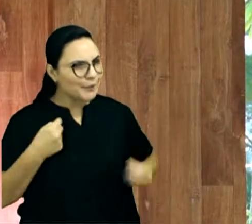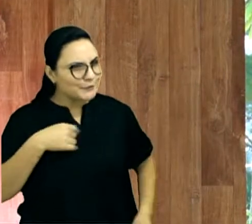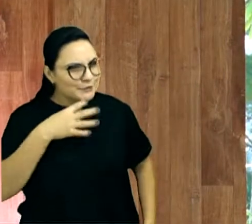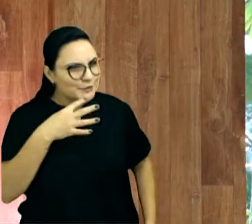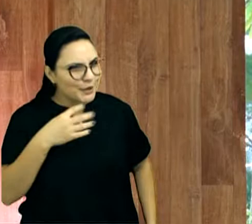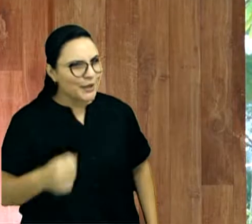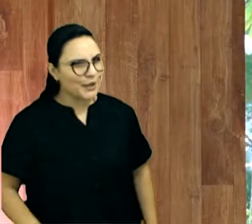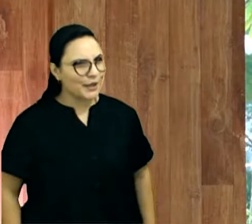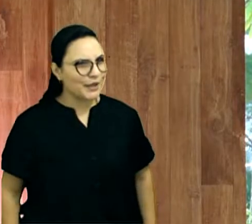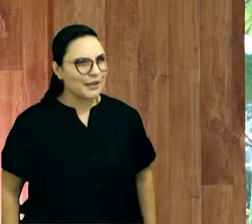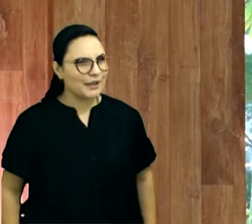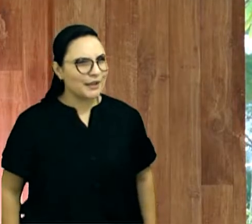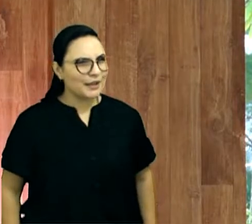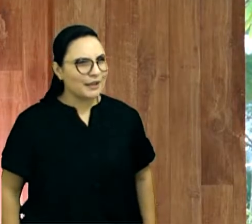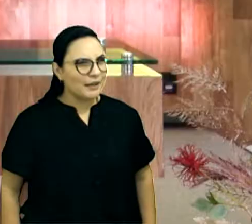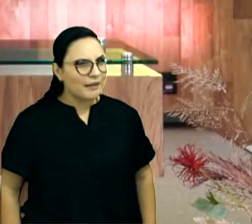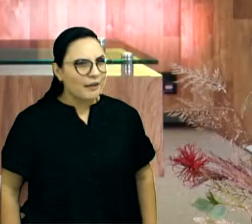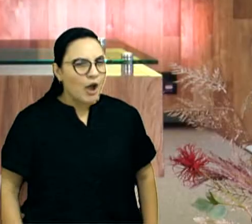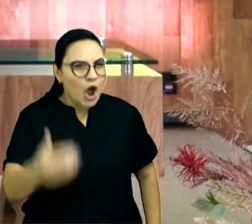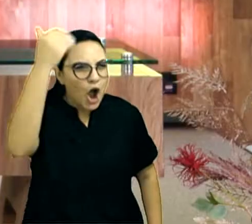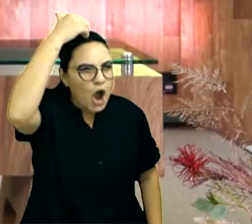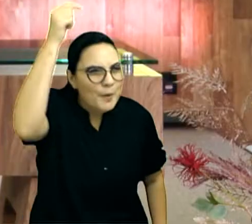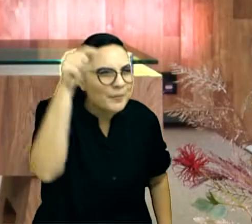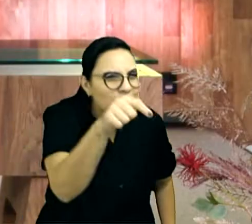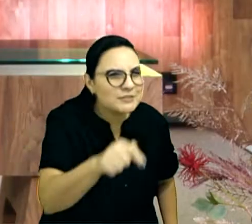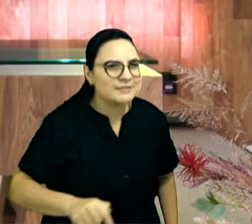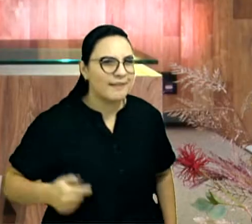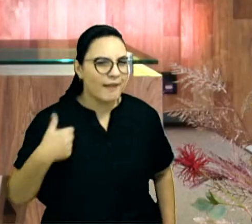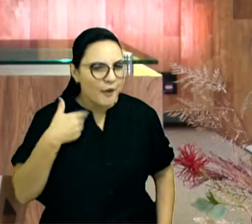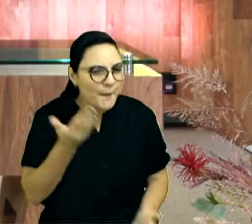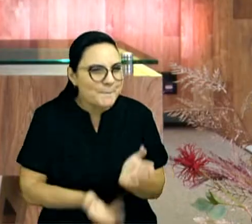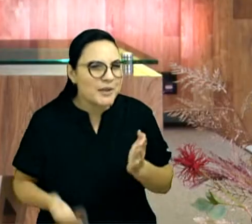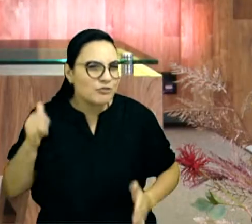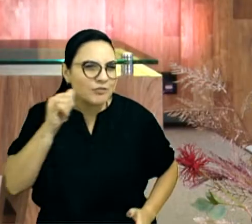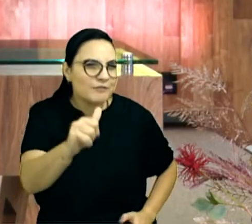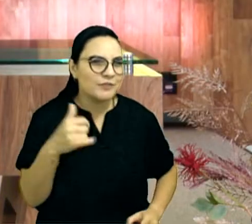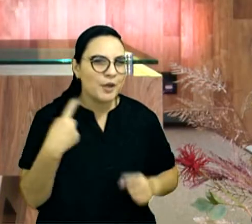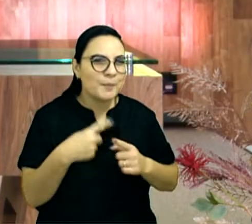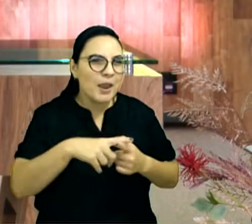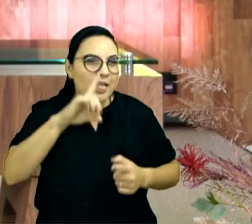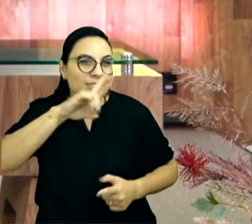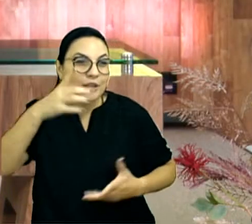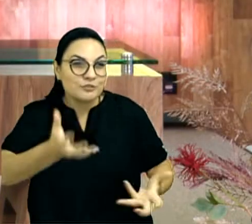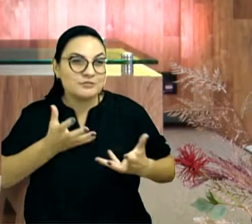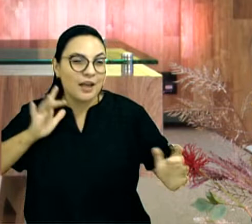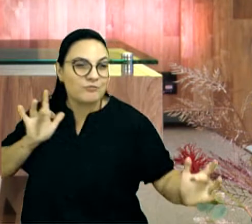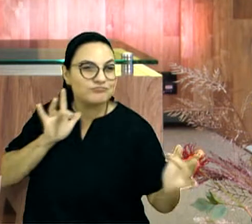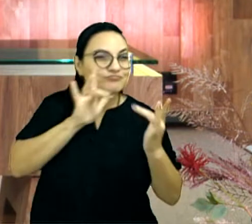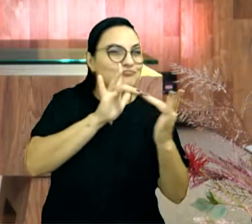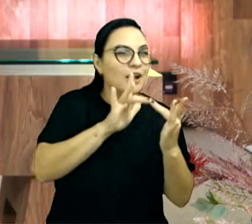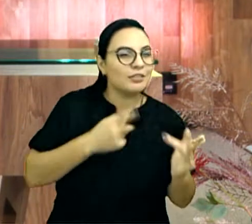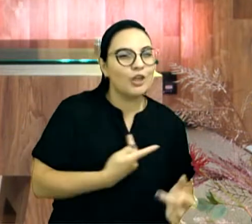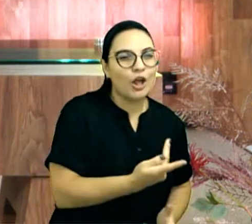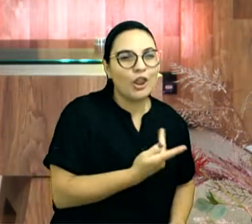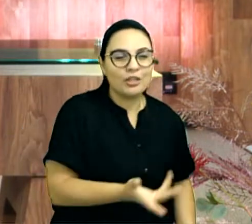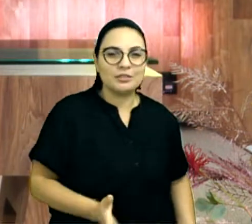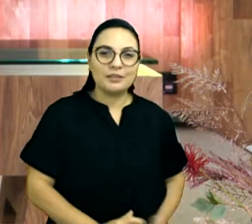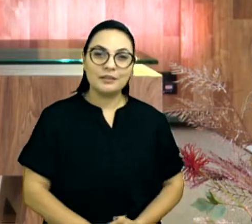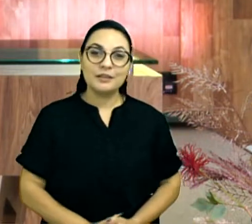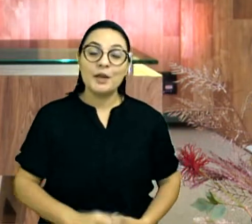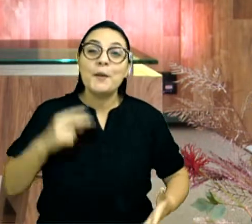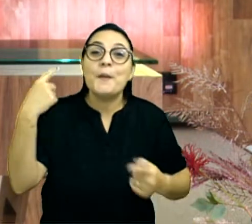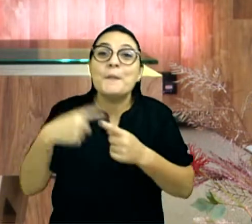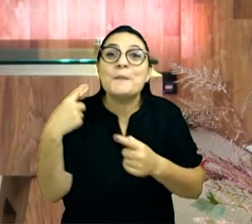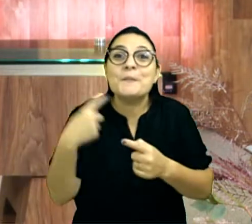perder um avião? É sério isso? E aí ele deu risada. Mas é isso, amados, nós temos que ser benção onde nós estamos. E essa